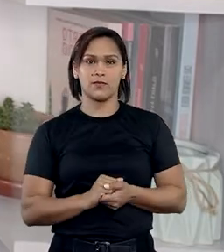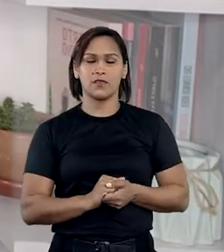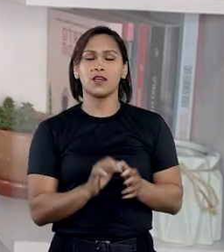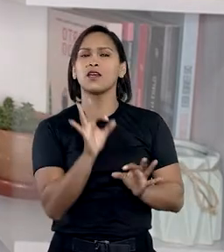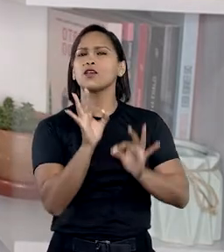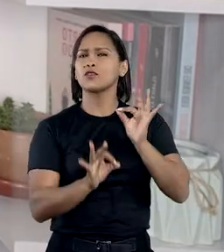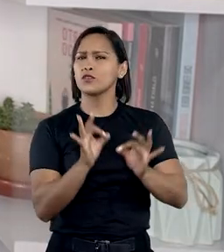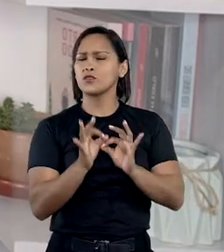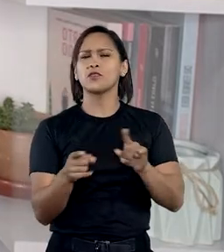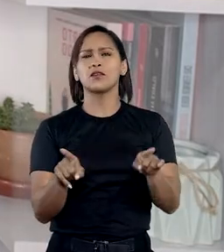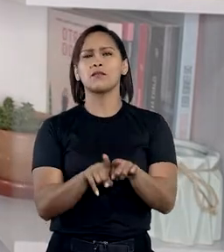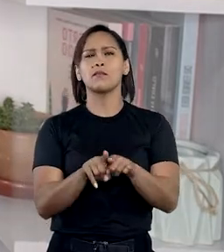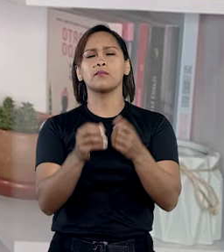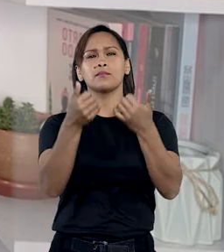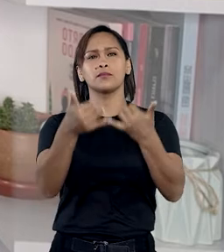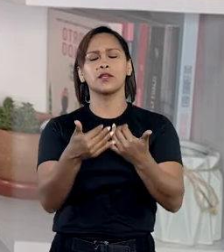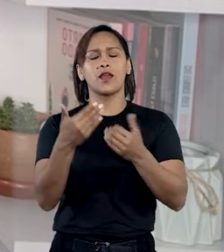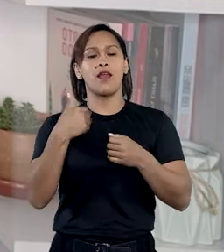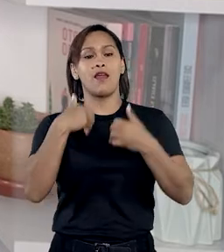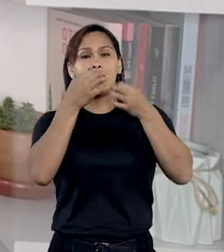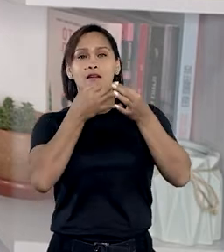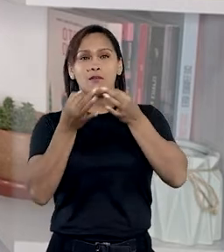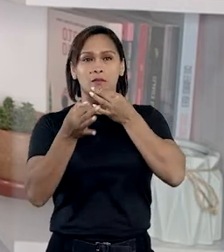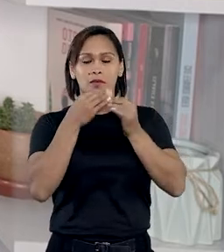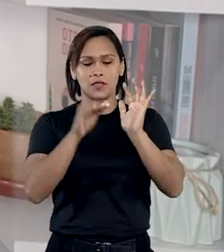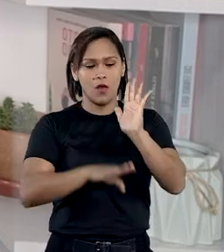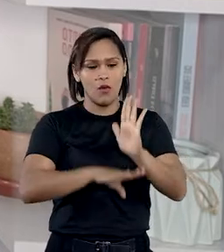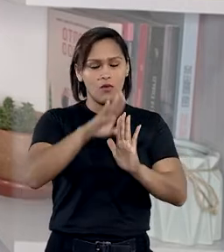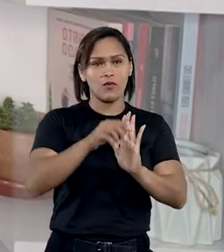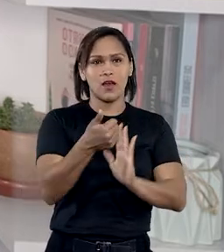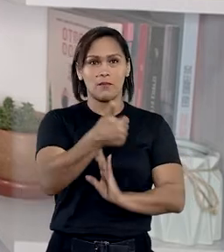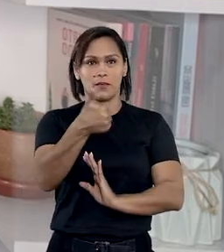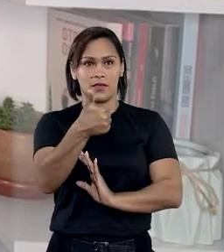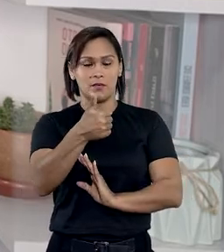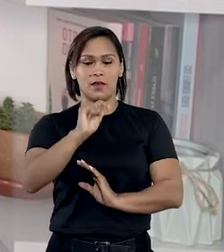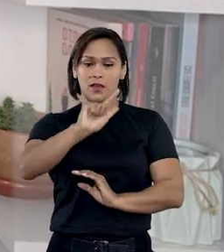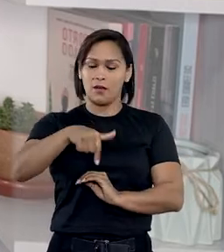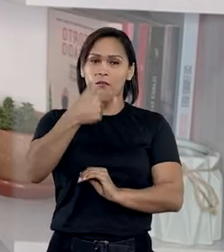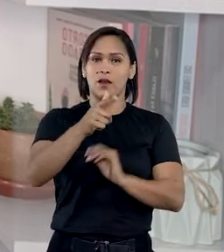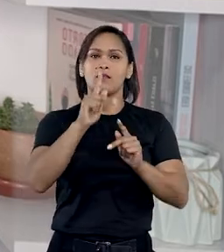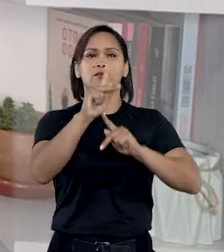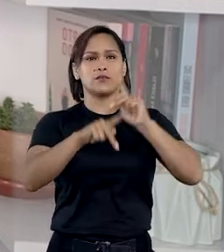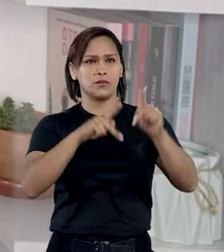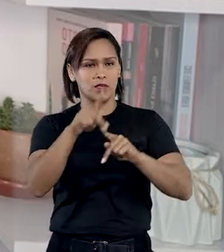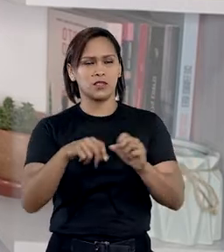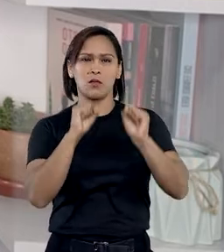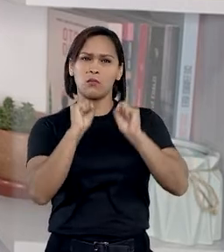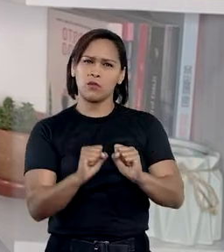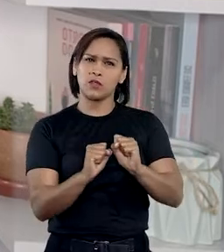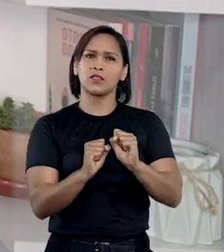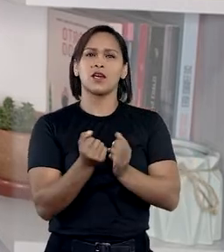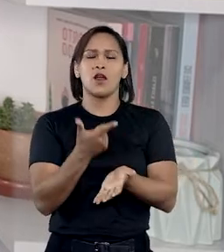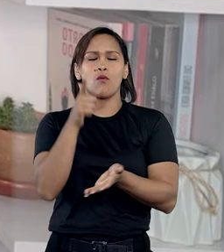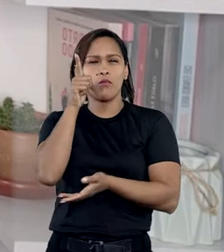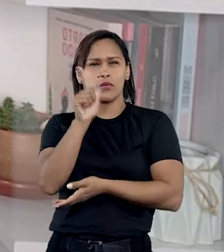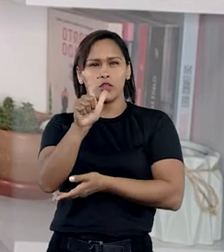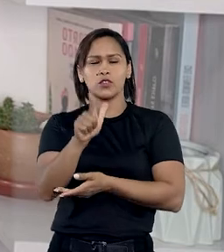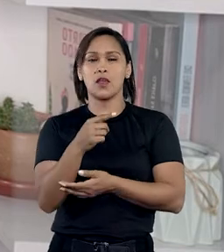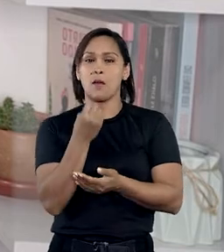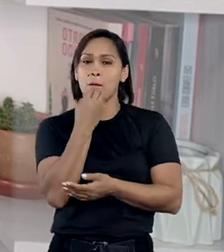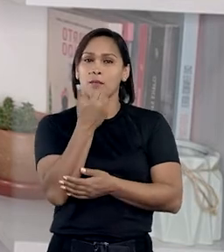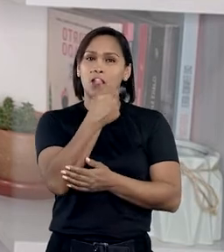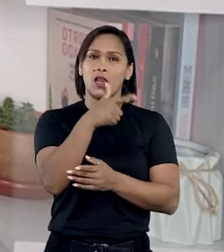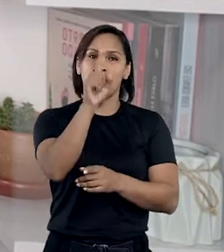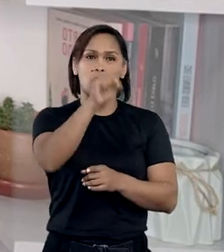vacina e se justificaria com base no argumento de que a ampliação da oferta da primeira dose para a população poderá trazer ganhos